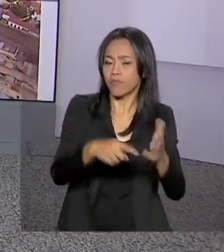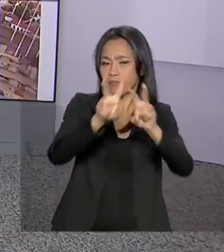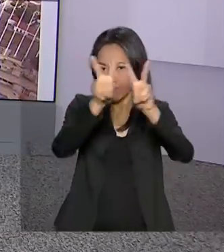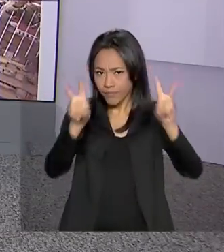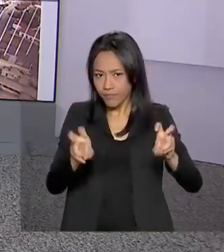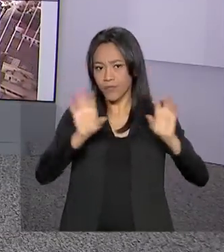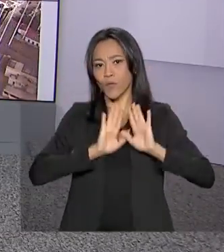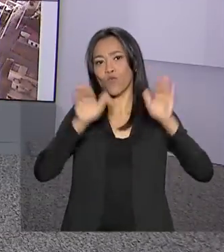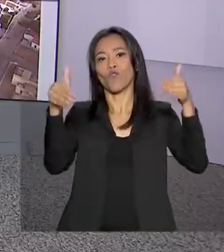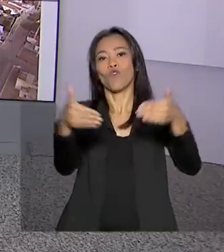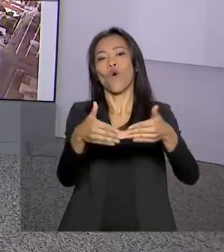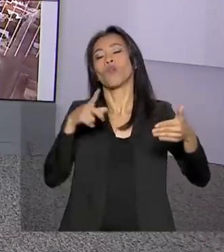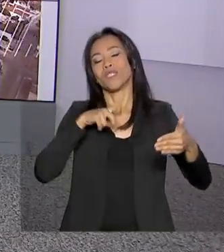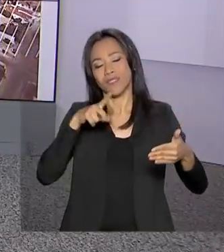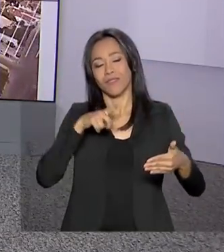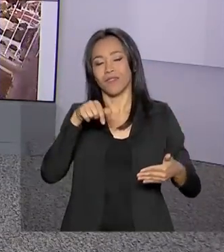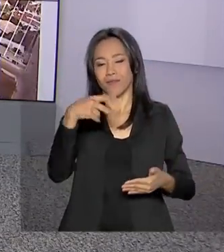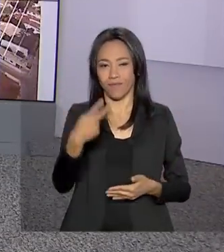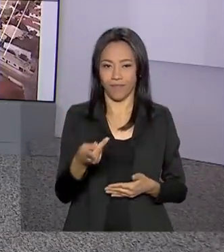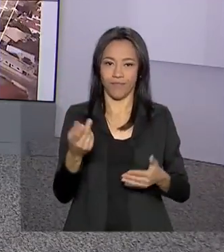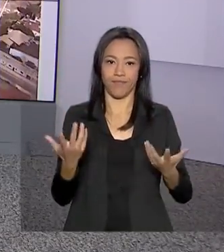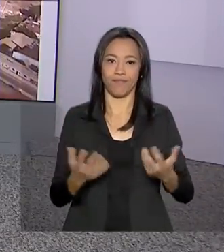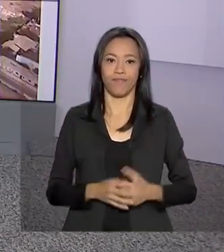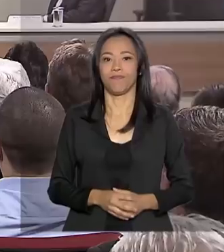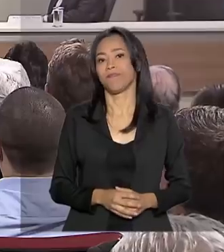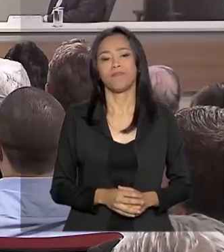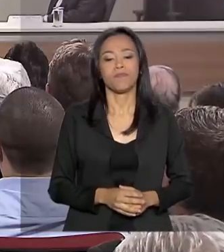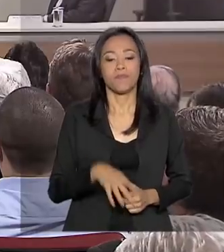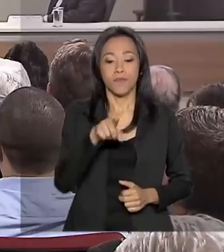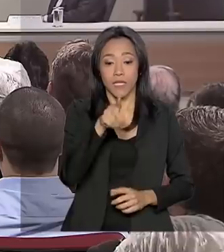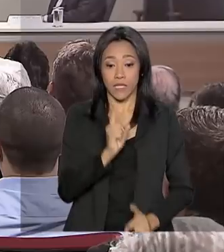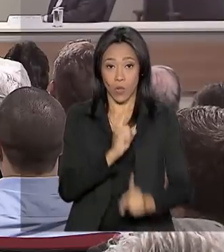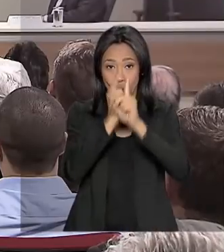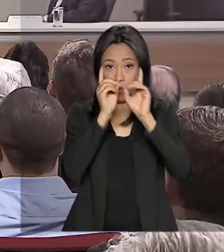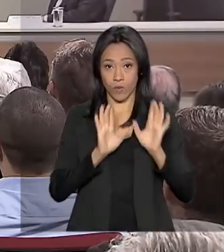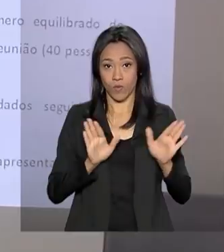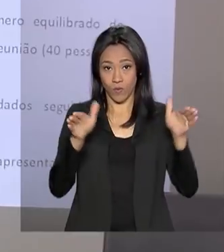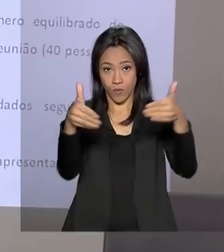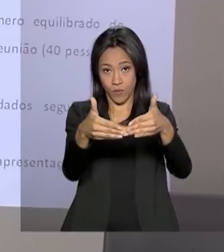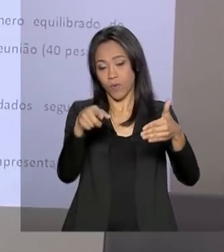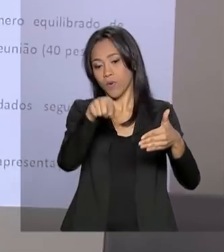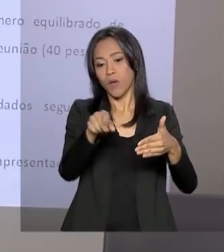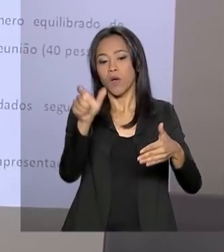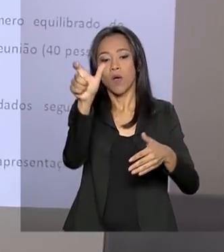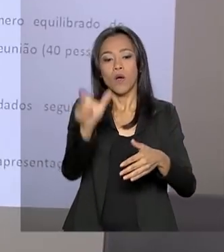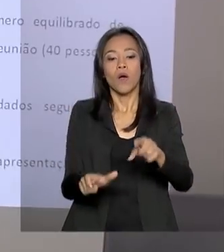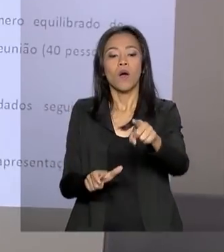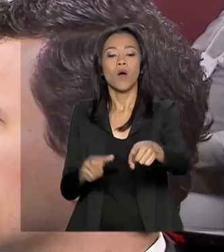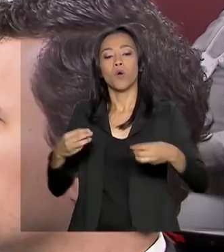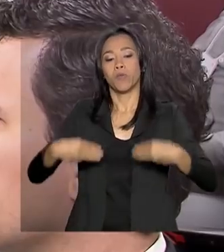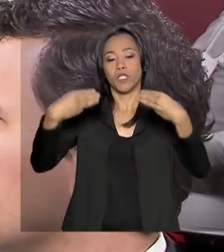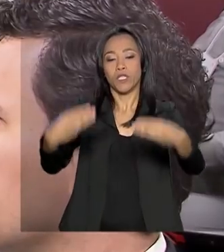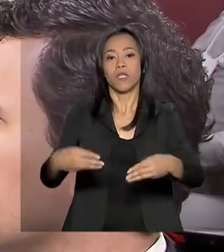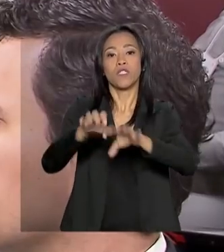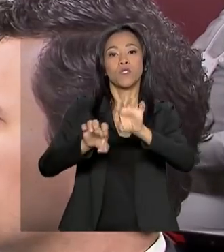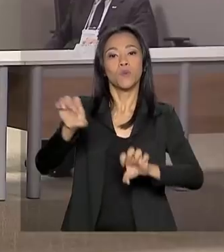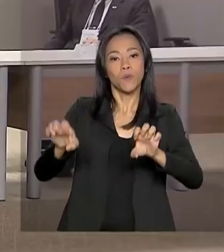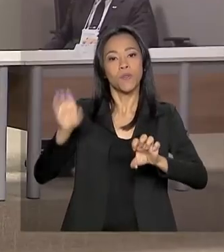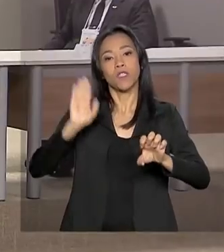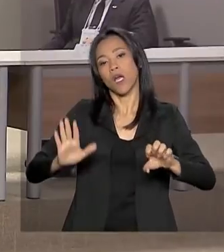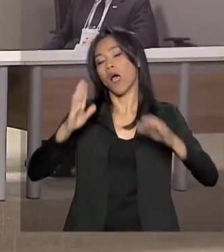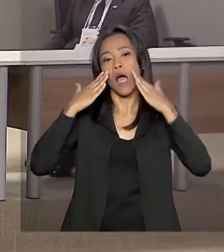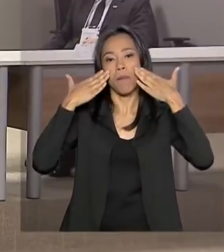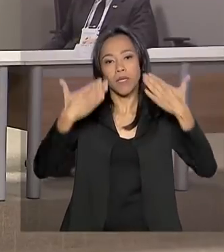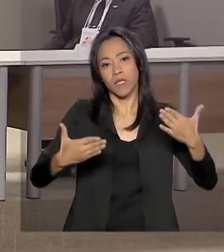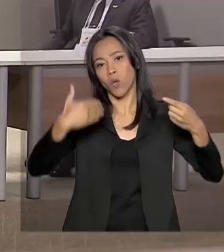Fórum Permanente do Transporte Rodoviário de Cargas. No encontro, o Ministério da Infraestrutura apresentou as ações já adotadas pelo